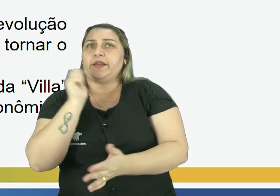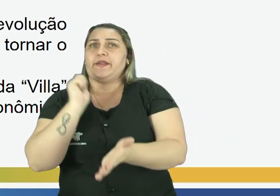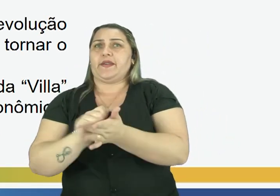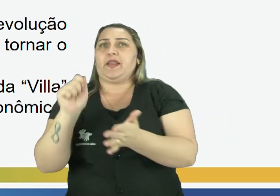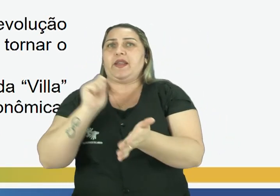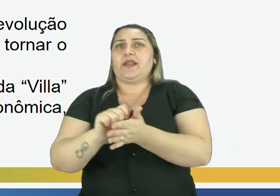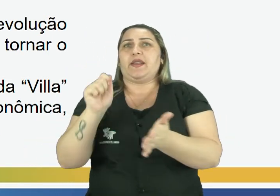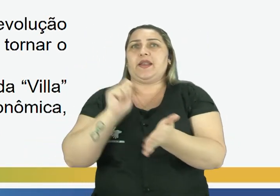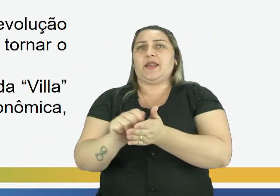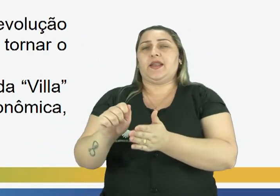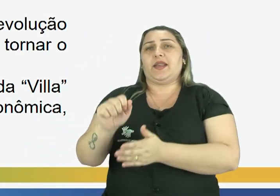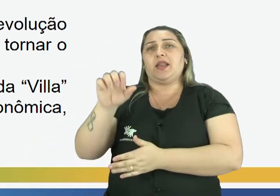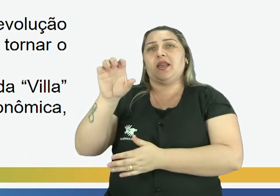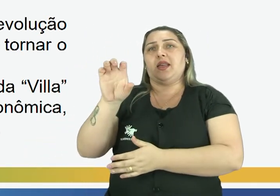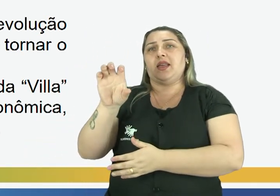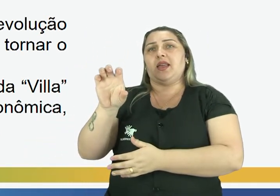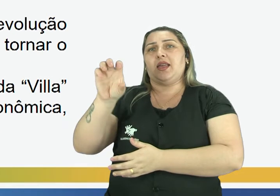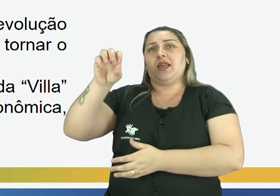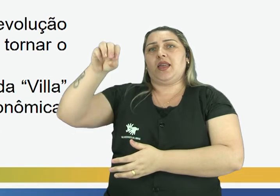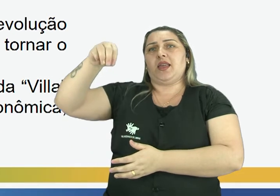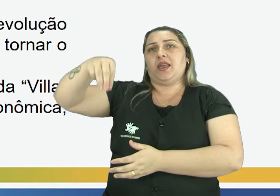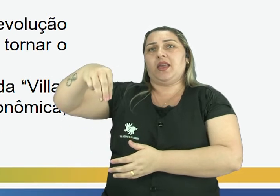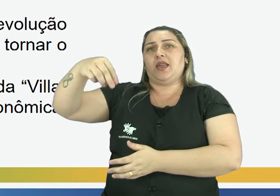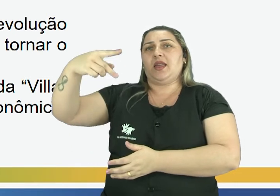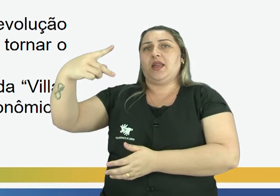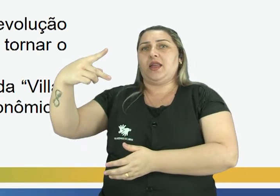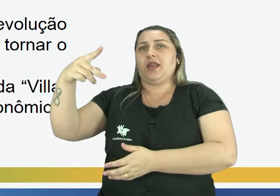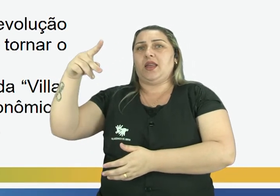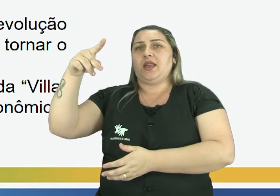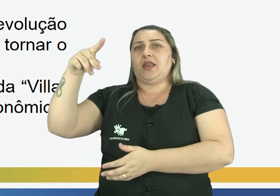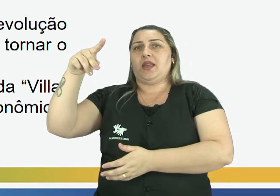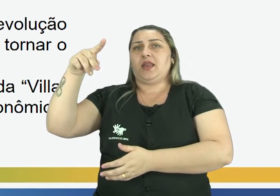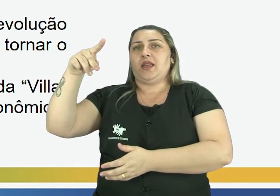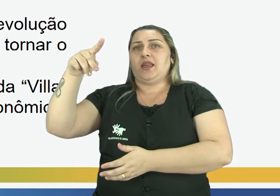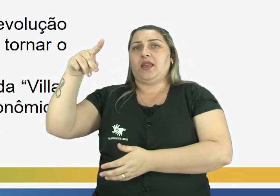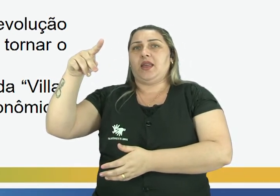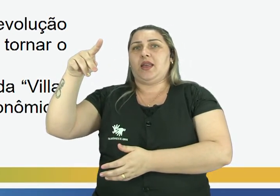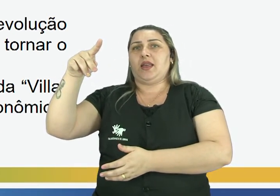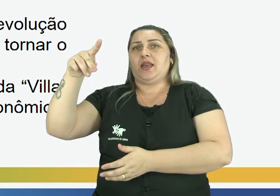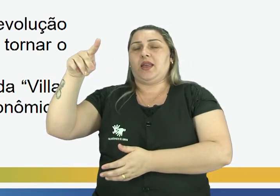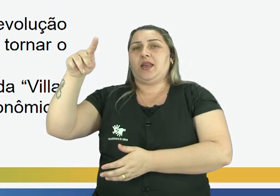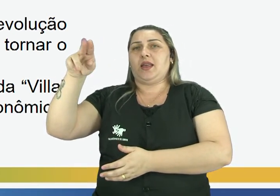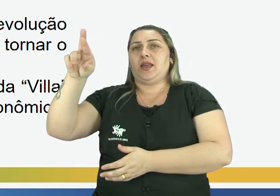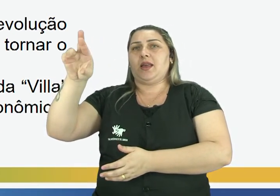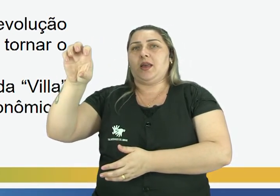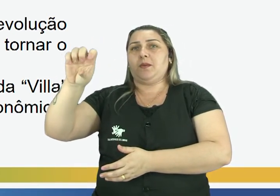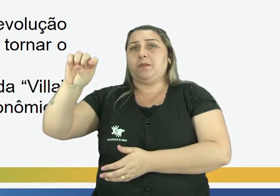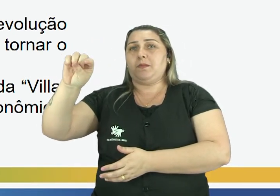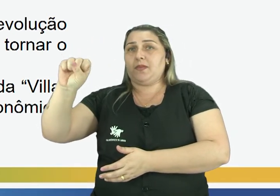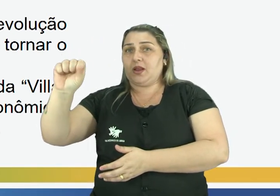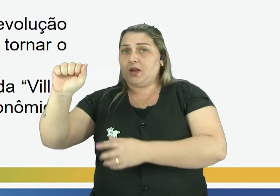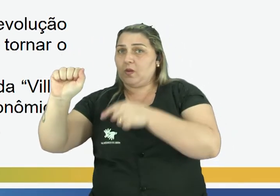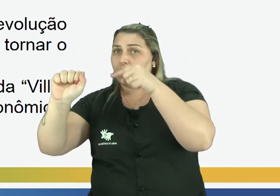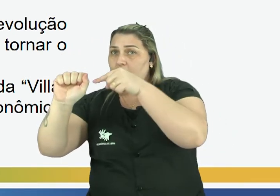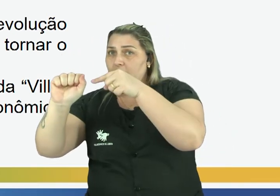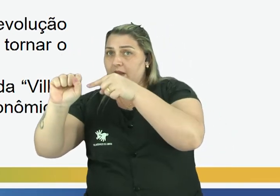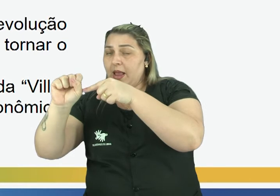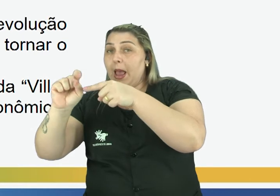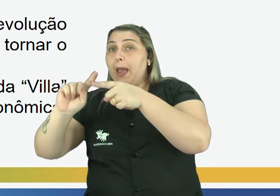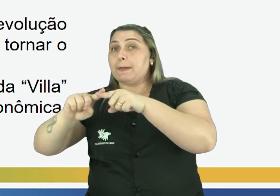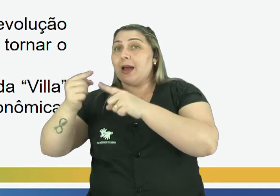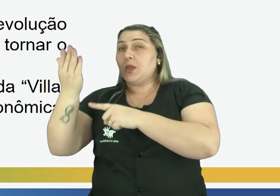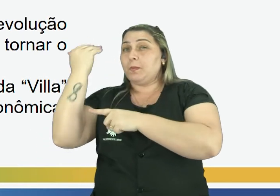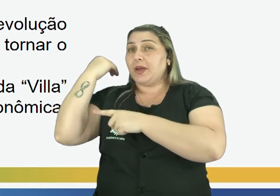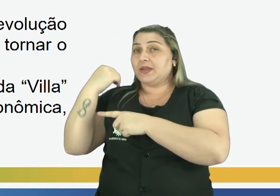empresa, né, a palavra empresa com S. Mas, antigamente, eles escreveram